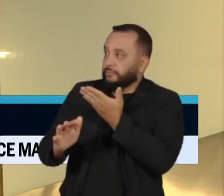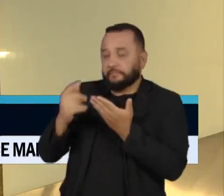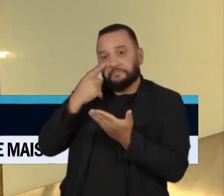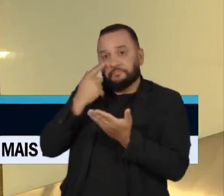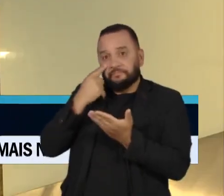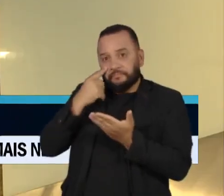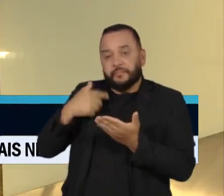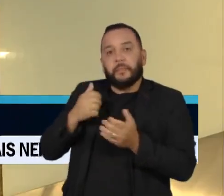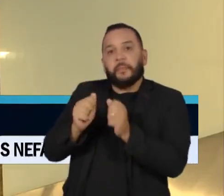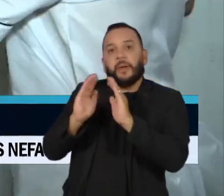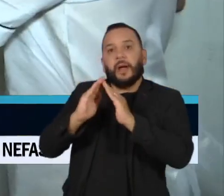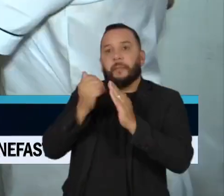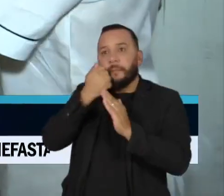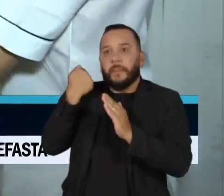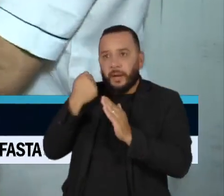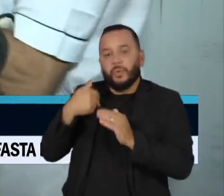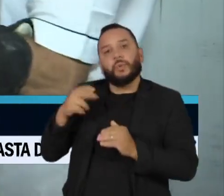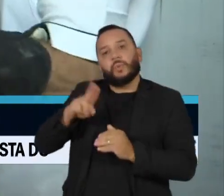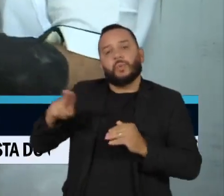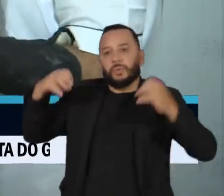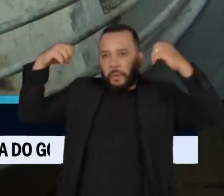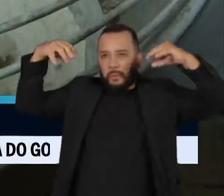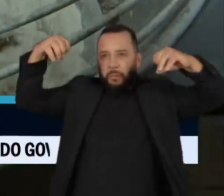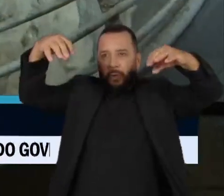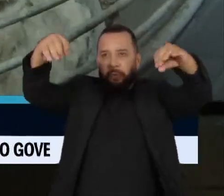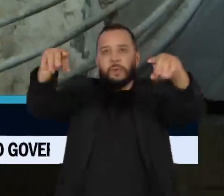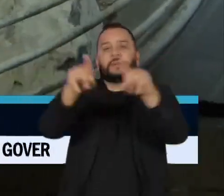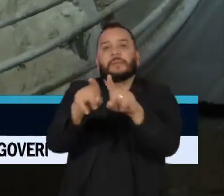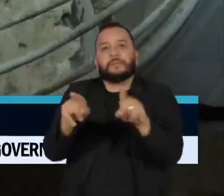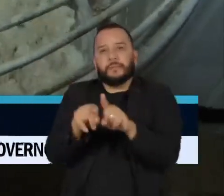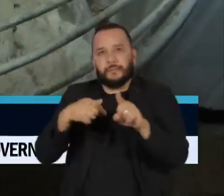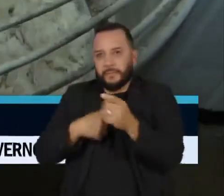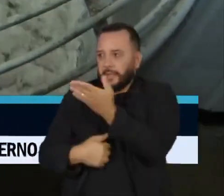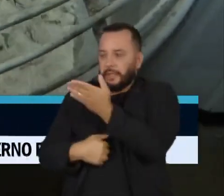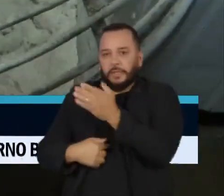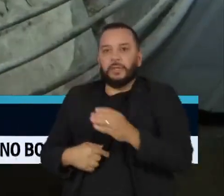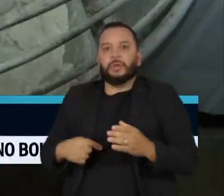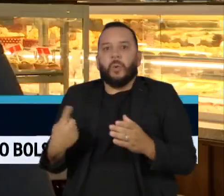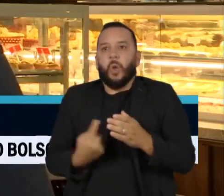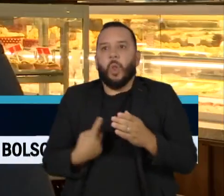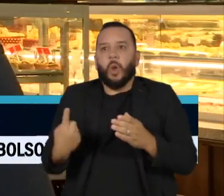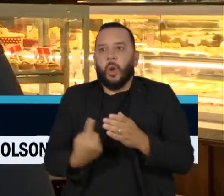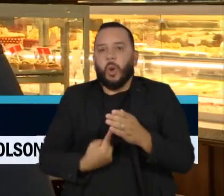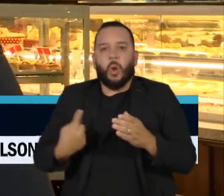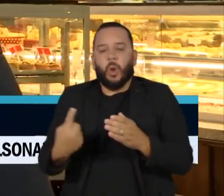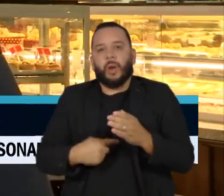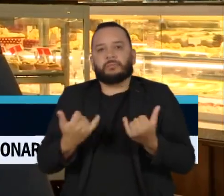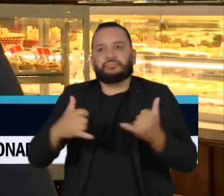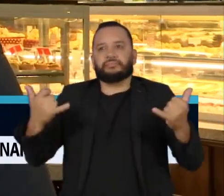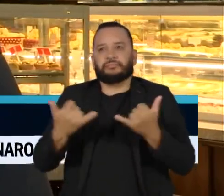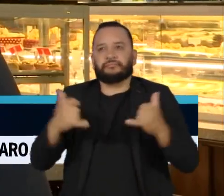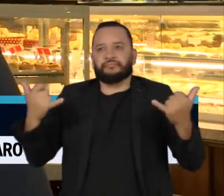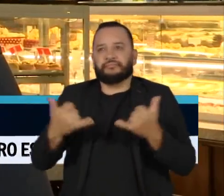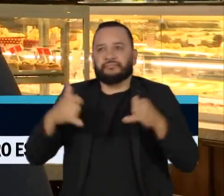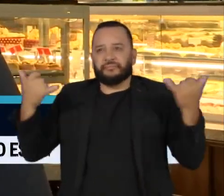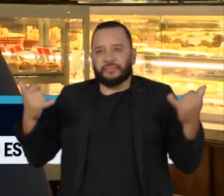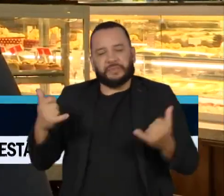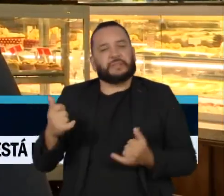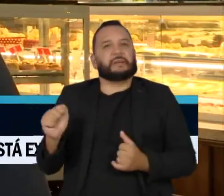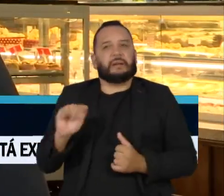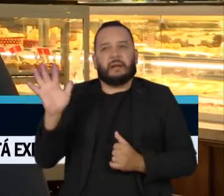elétrica é usada não só no salão, mas principalmente na produção dos pães. Todos os nossos equipamentos é movida